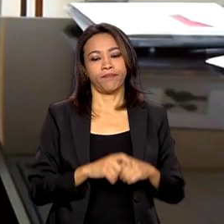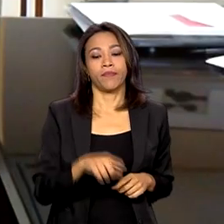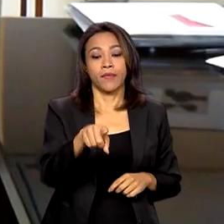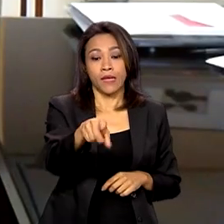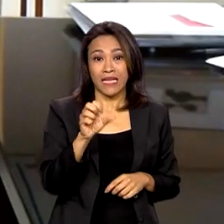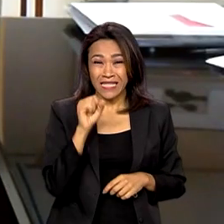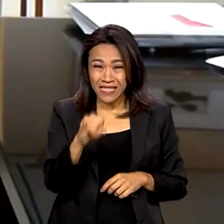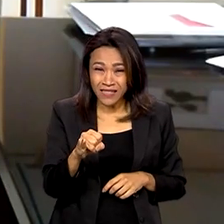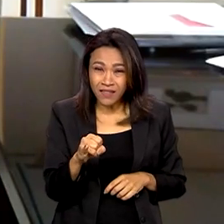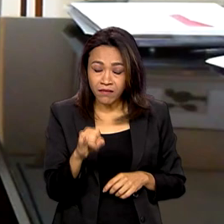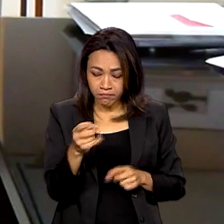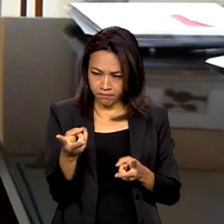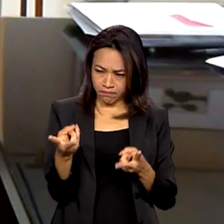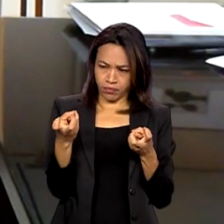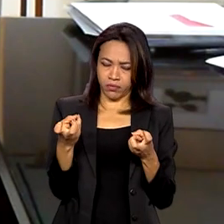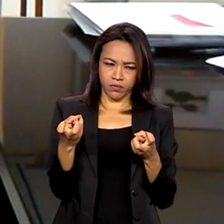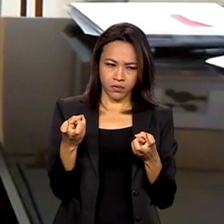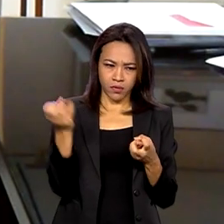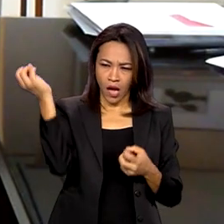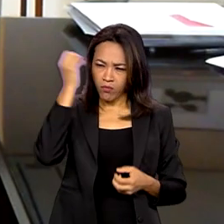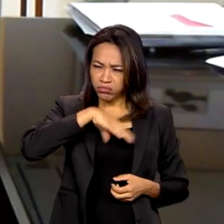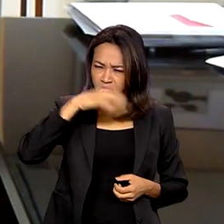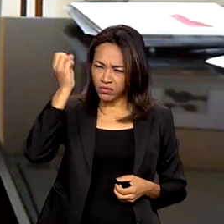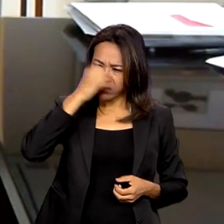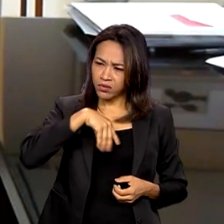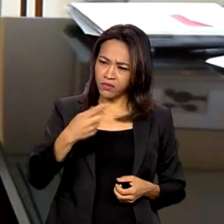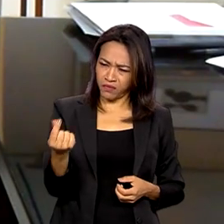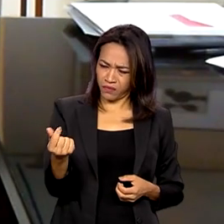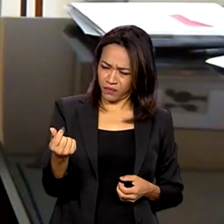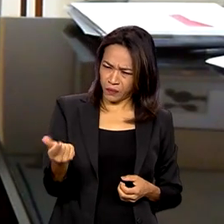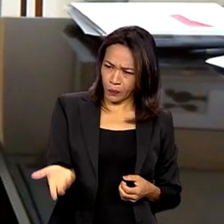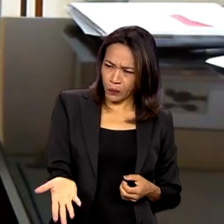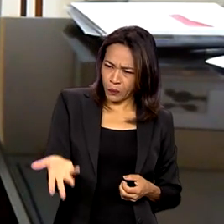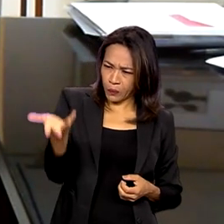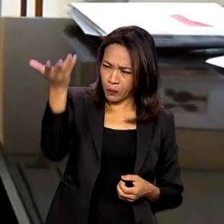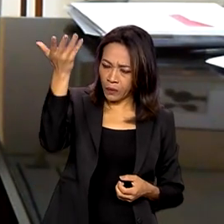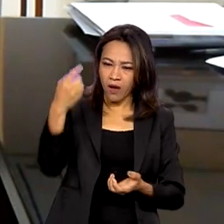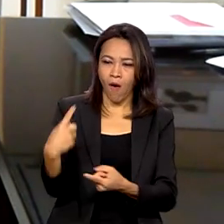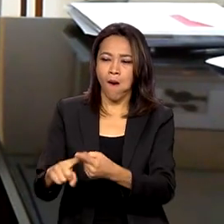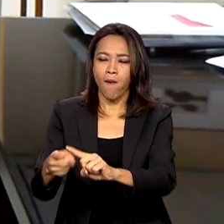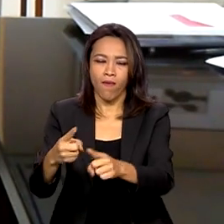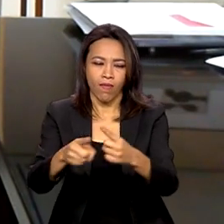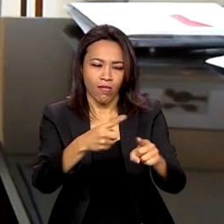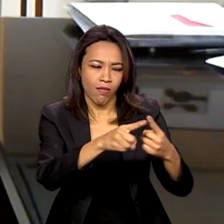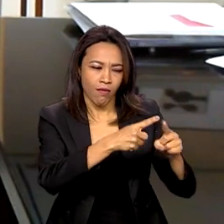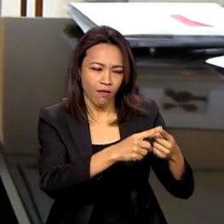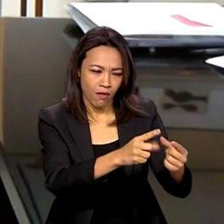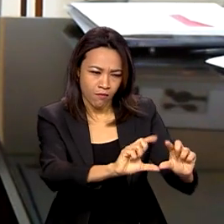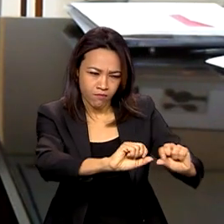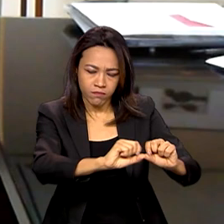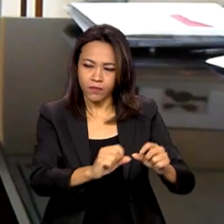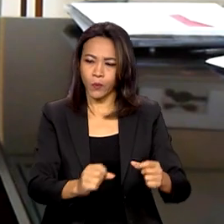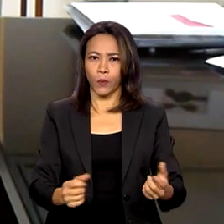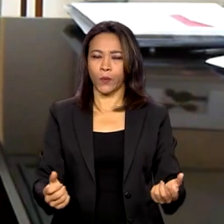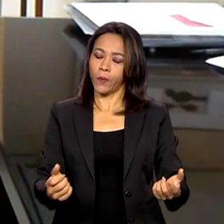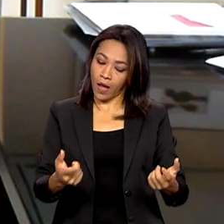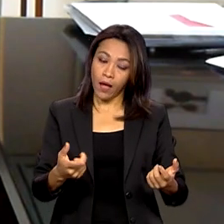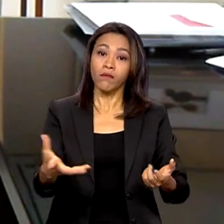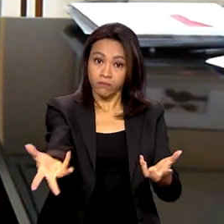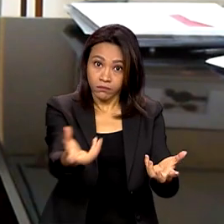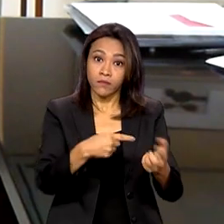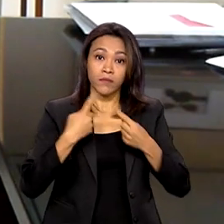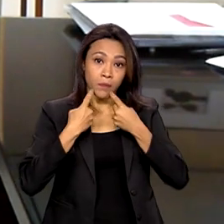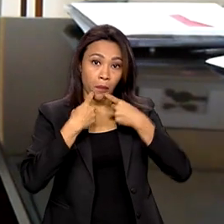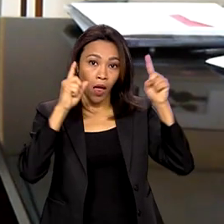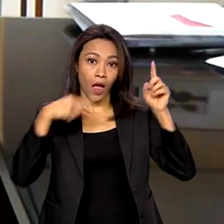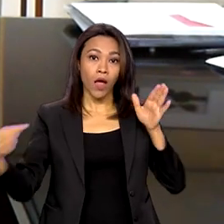práticas abusivas, né? Se for detectada prática de cartel, a informação será repassada para os órgãos